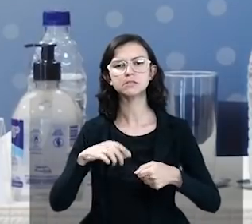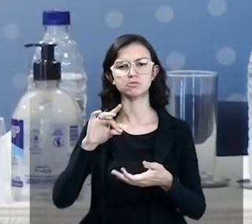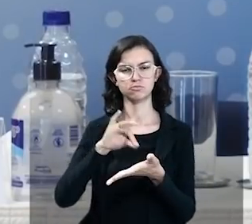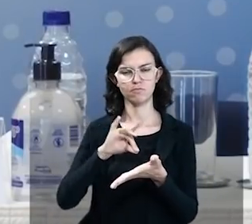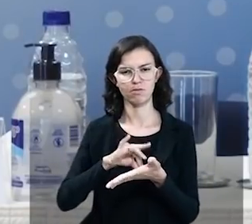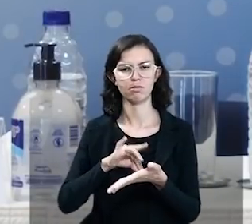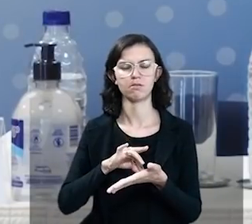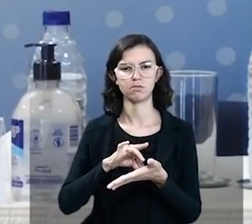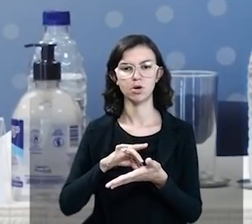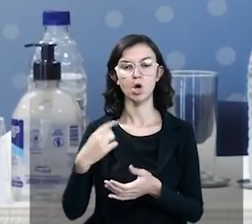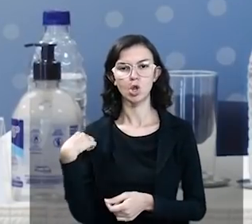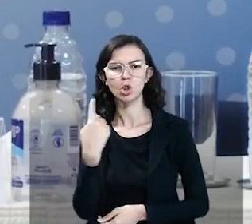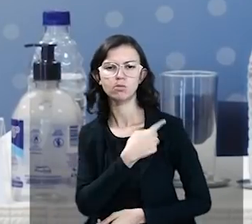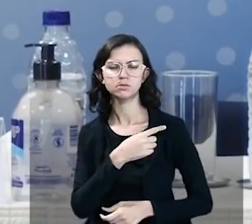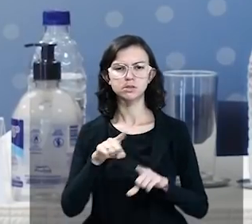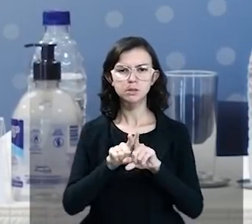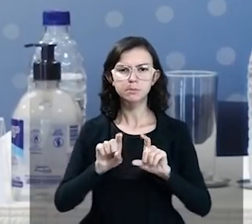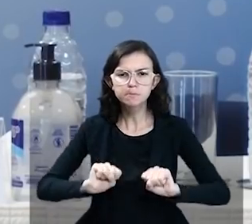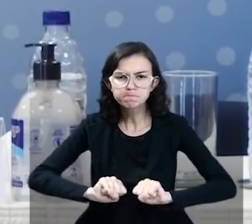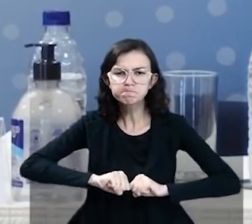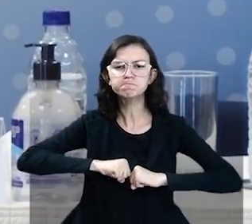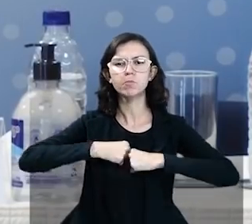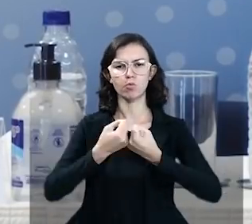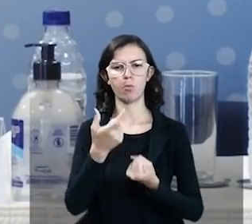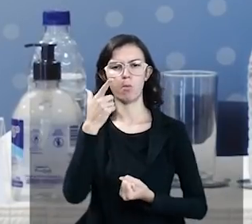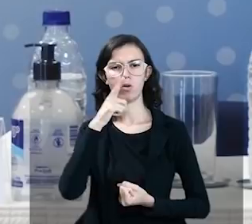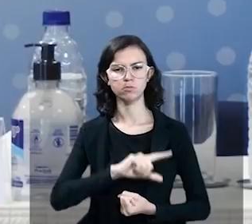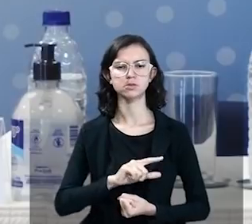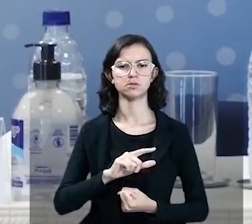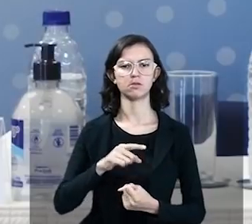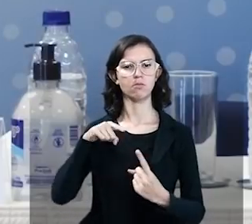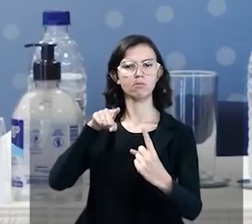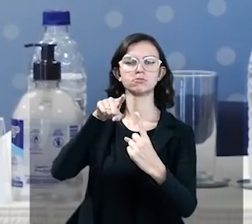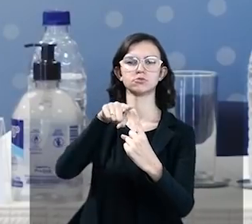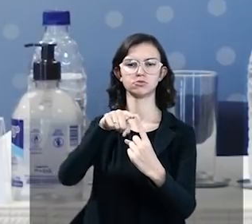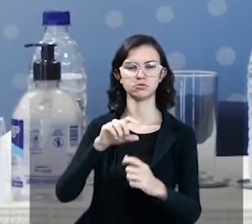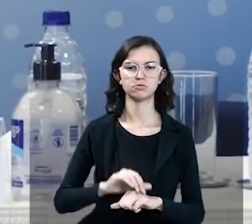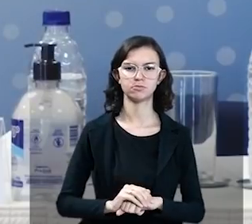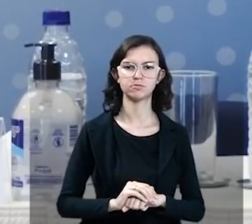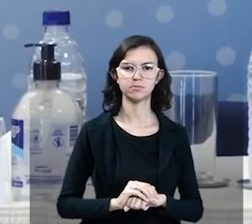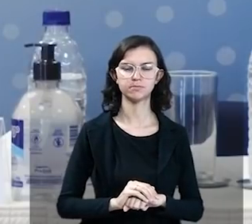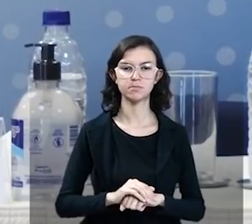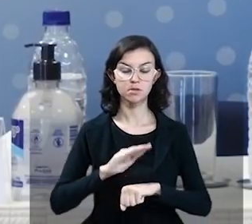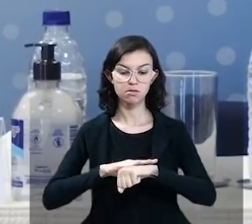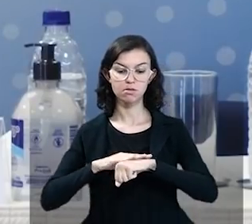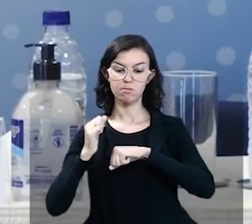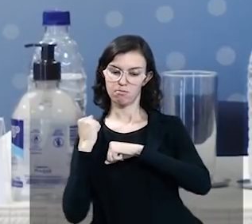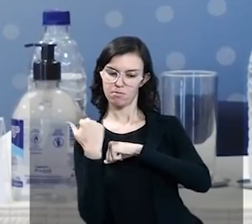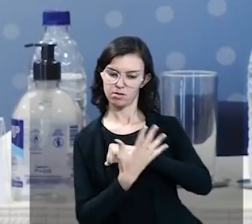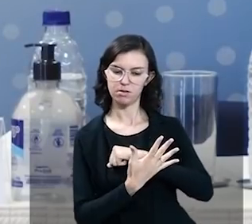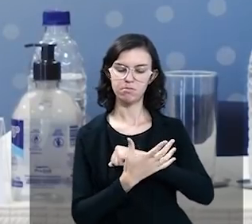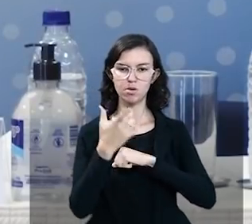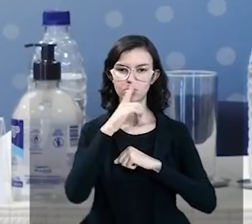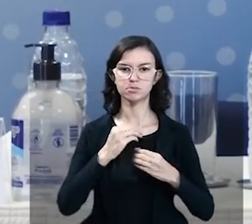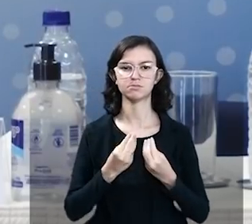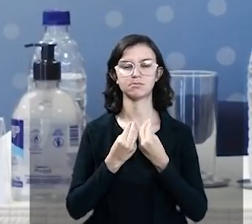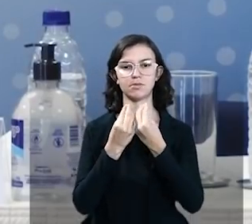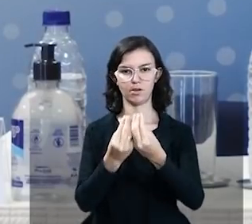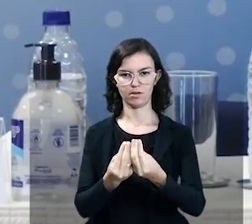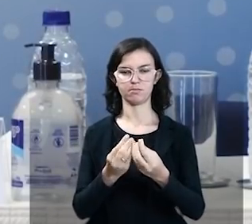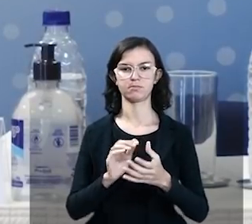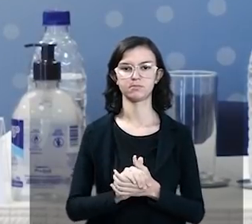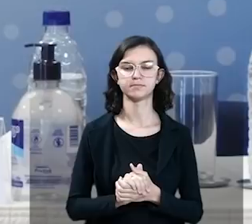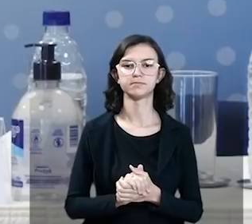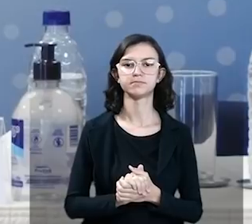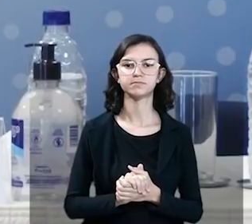e vinha nos pedindo. Nós também corremos para que isso pudesse ser viabilizado nesse momento. Ela é muito importante para